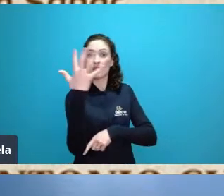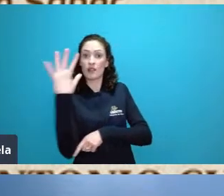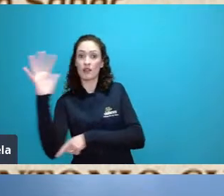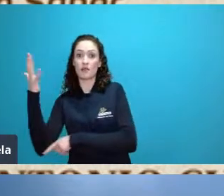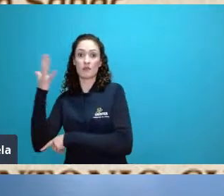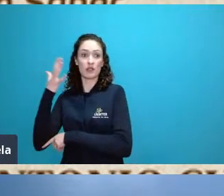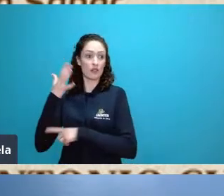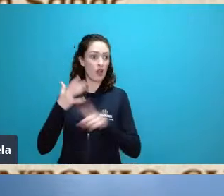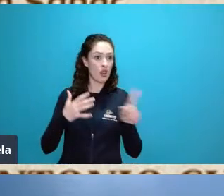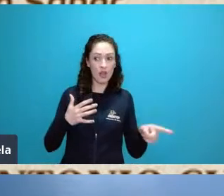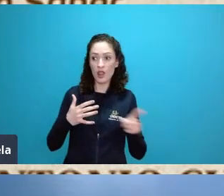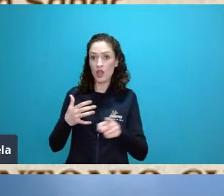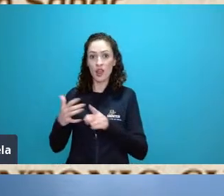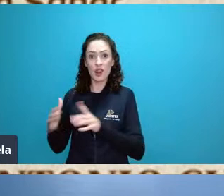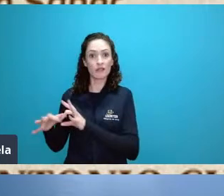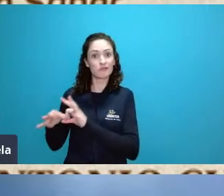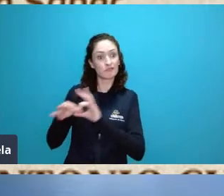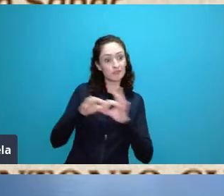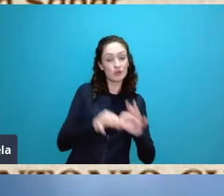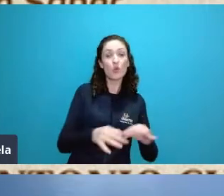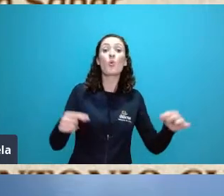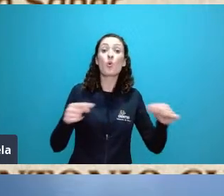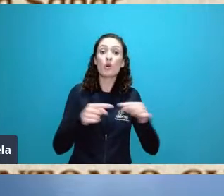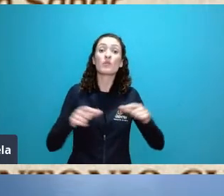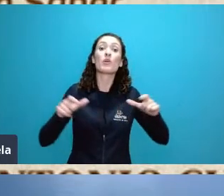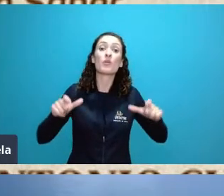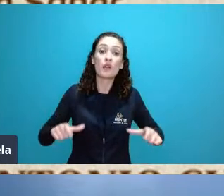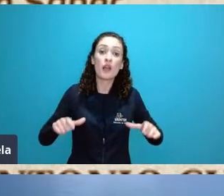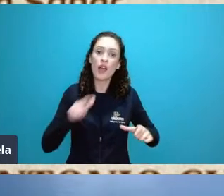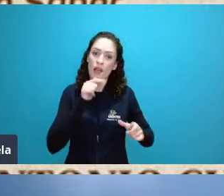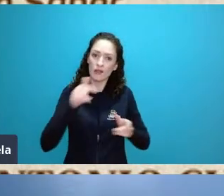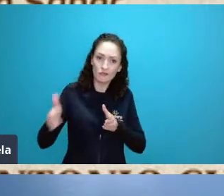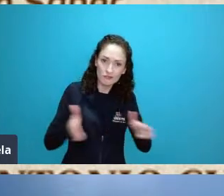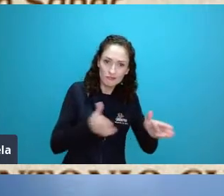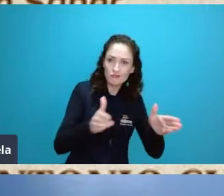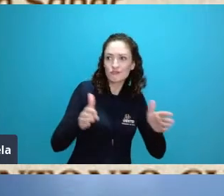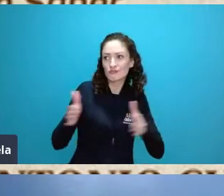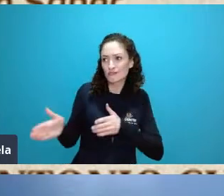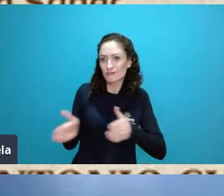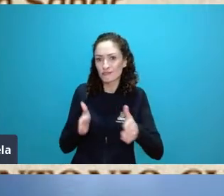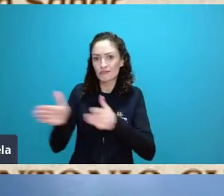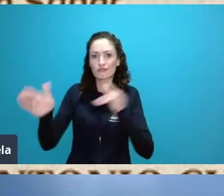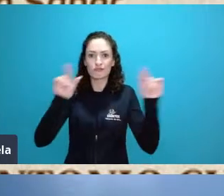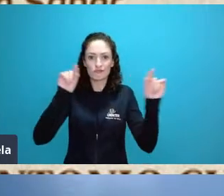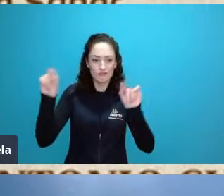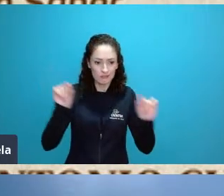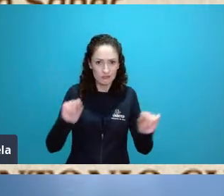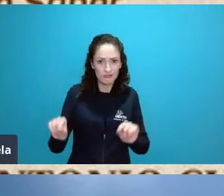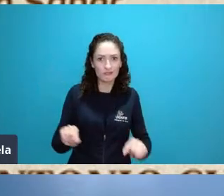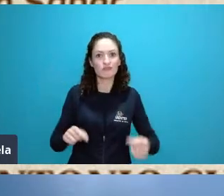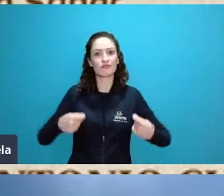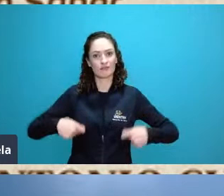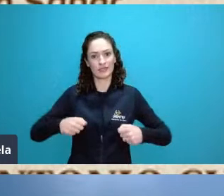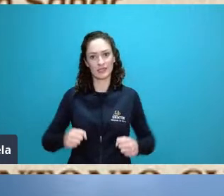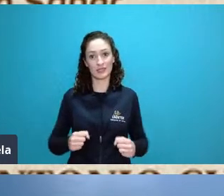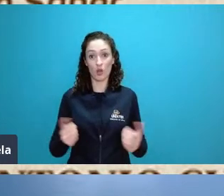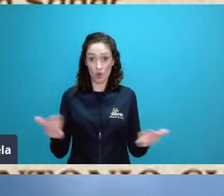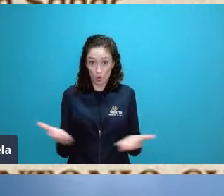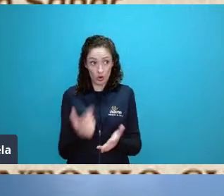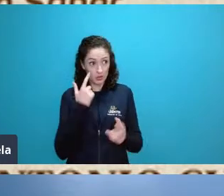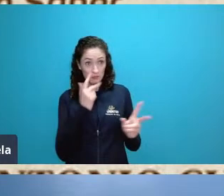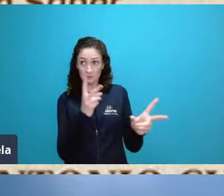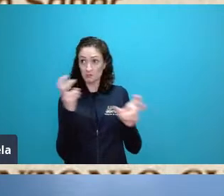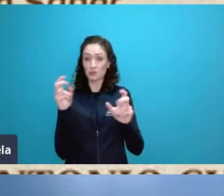dentro dessas bacias hidrográficas porque o que a gente tem hoje é a estagnação de algumas bacias hidrográficas